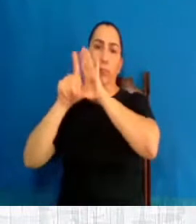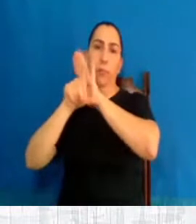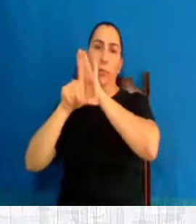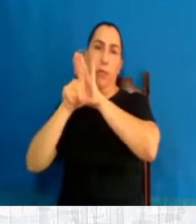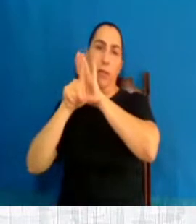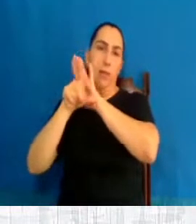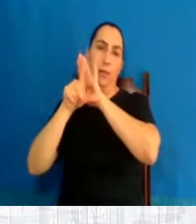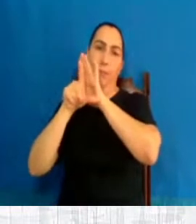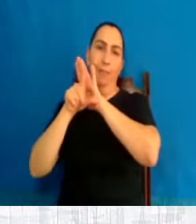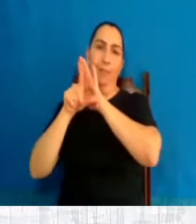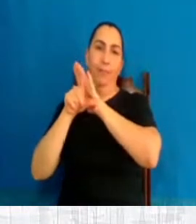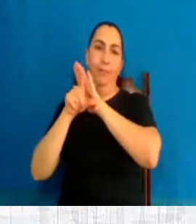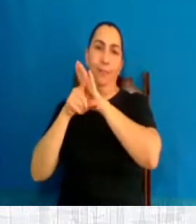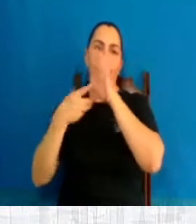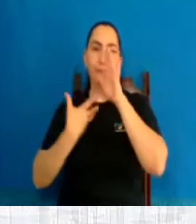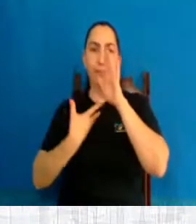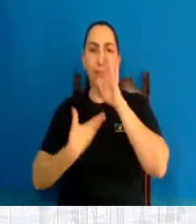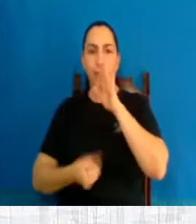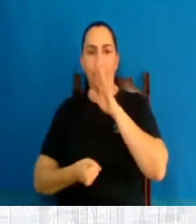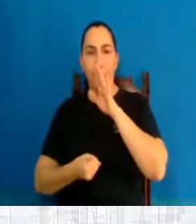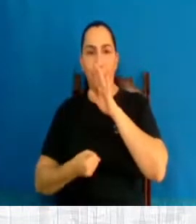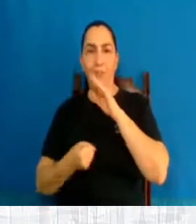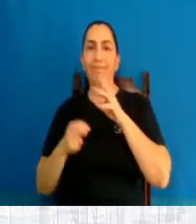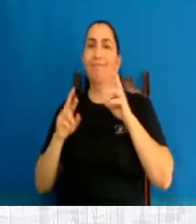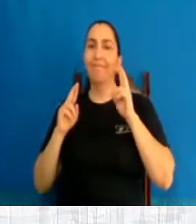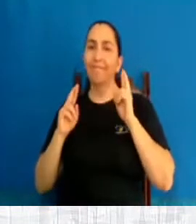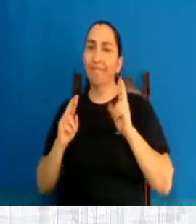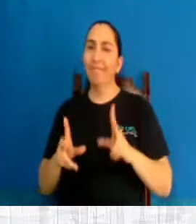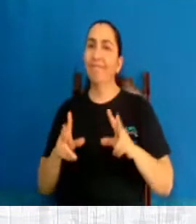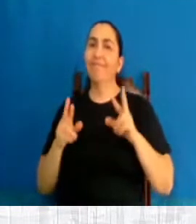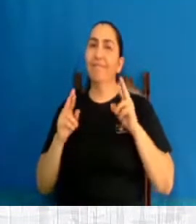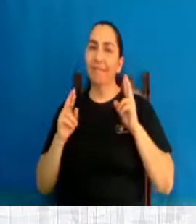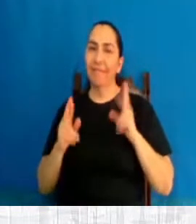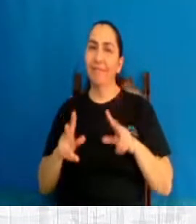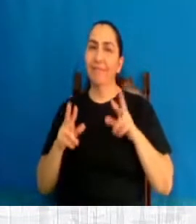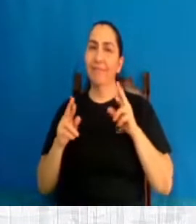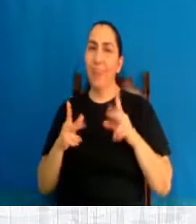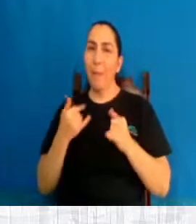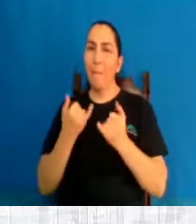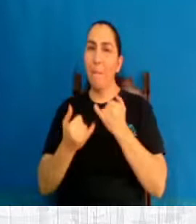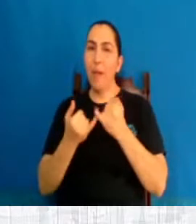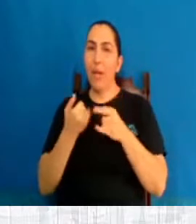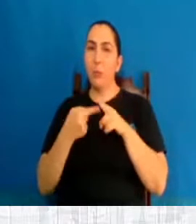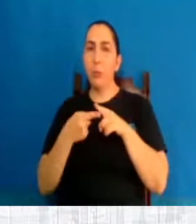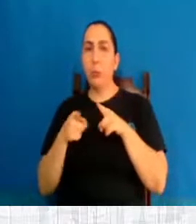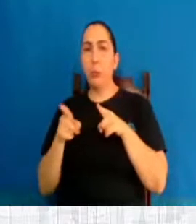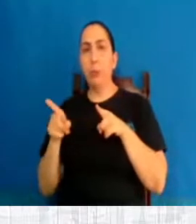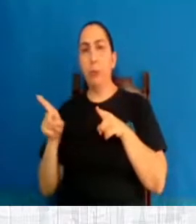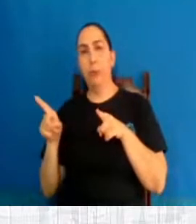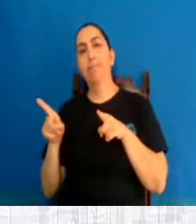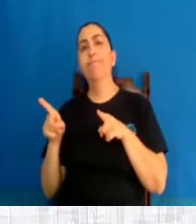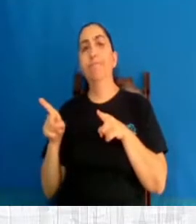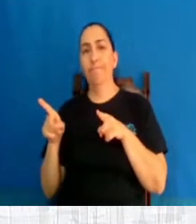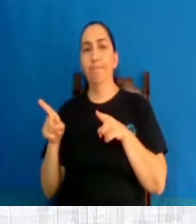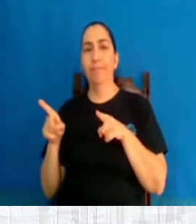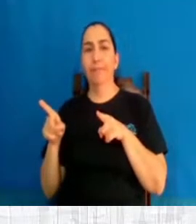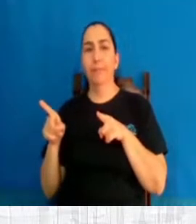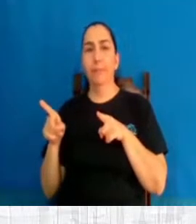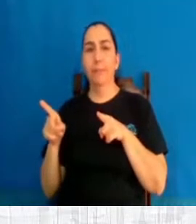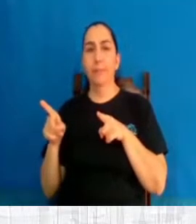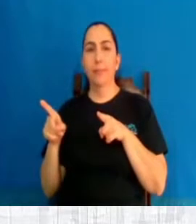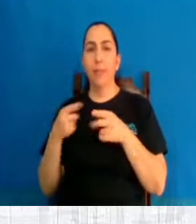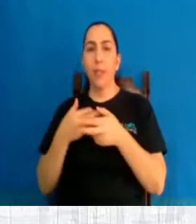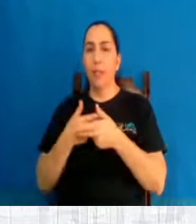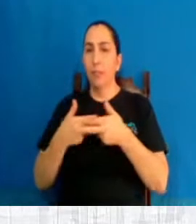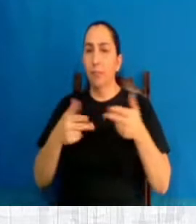É exatamente o contrário do que é afirmado. Olha como a gente é induzido a engano, a erro, não é? Então, segundo todas as pesquisas que a